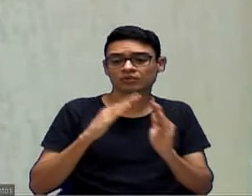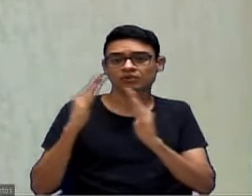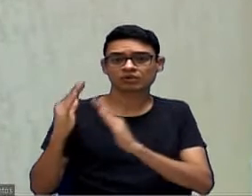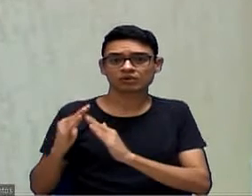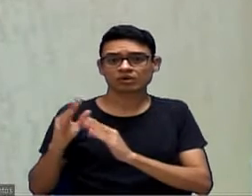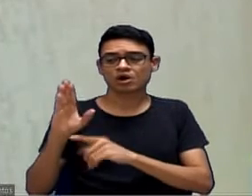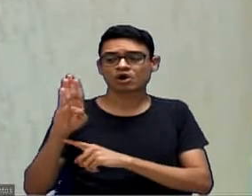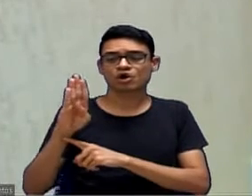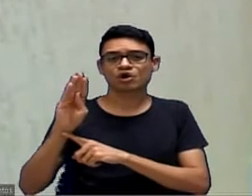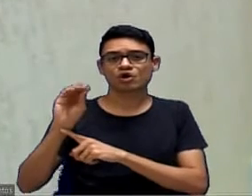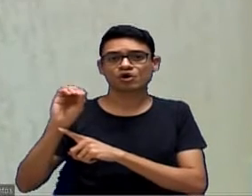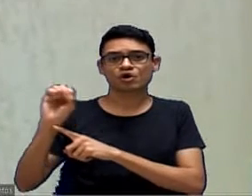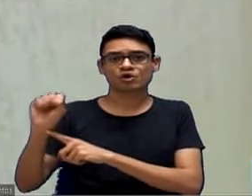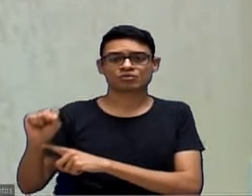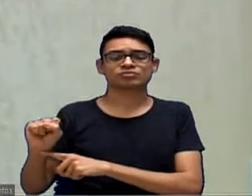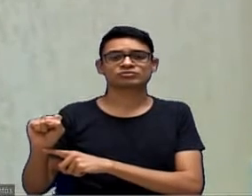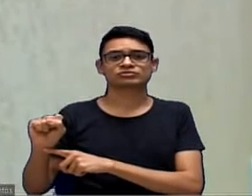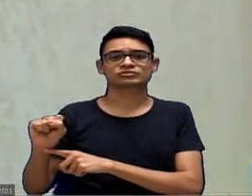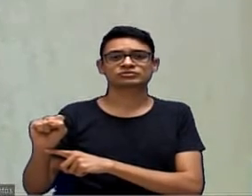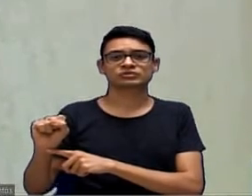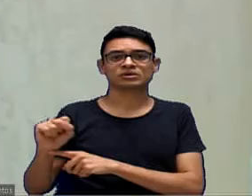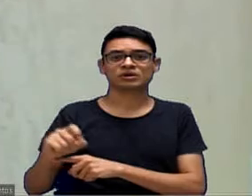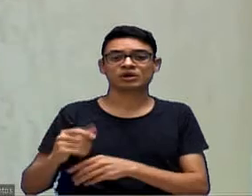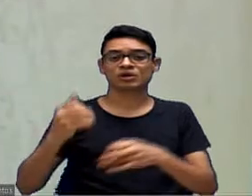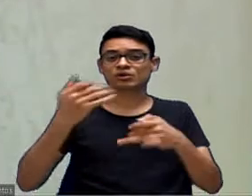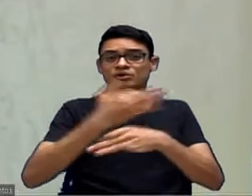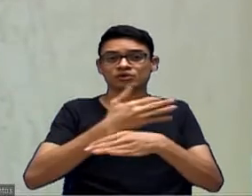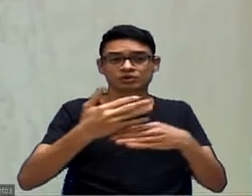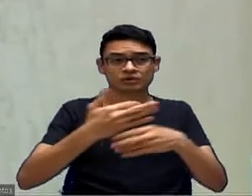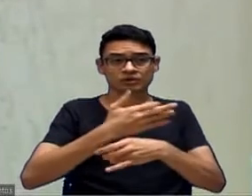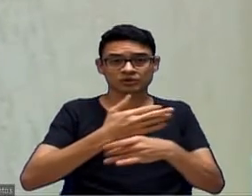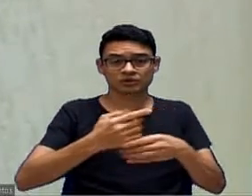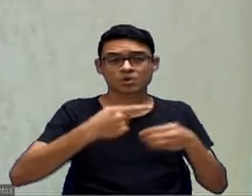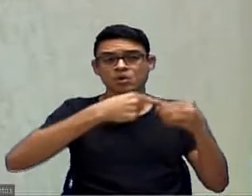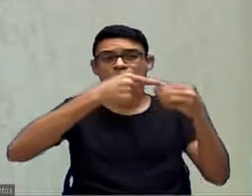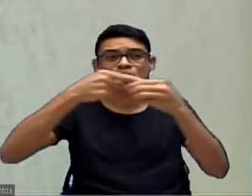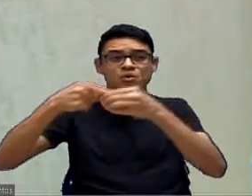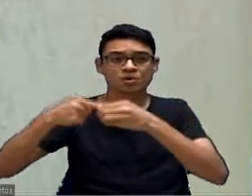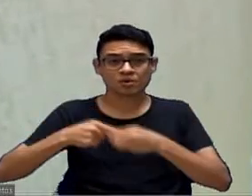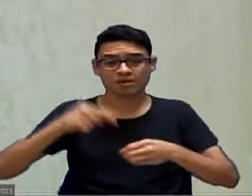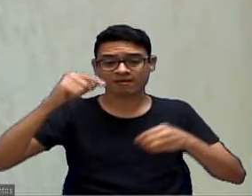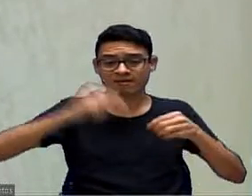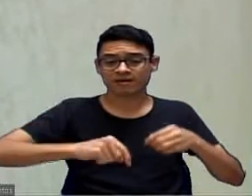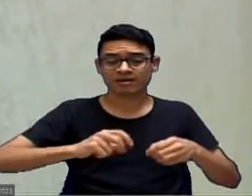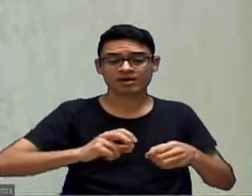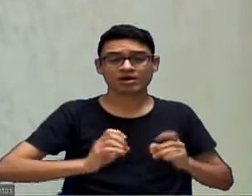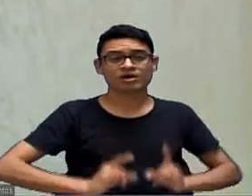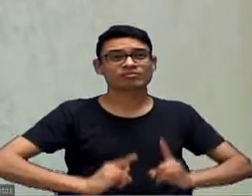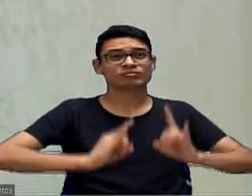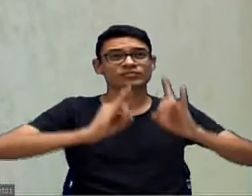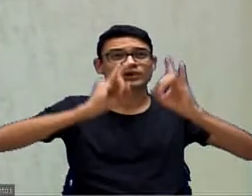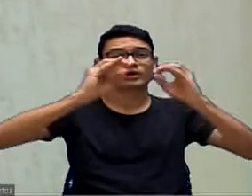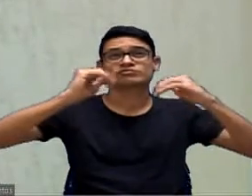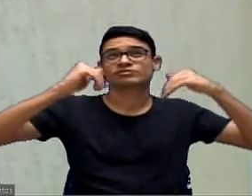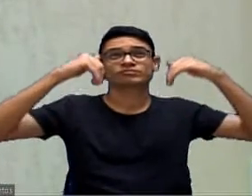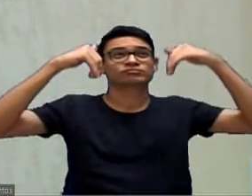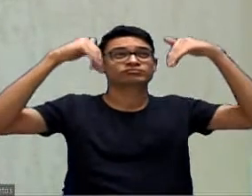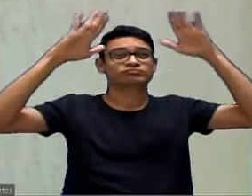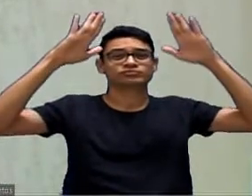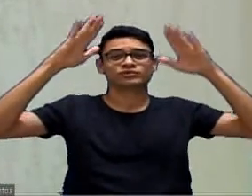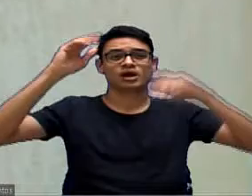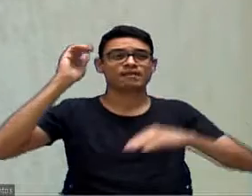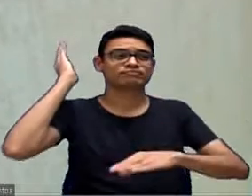Está sendo vendido no interior inteiro como o prédio mais alto da cidade. O que foi feito para mitigar